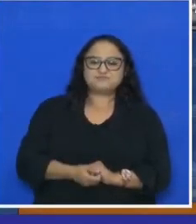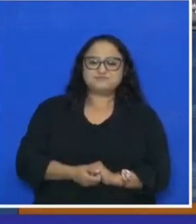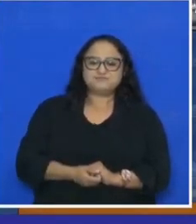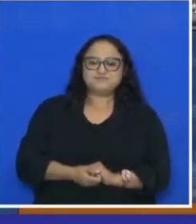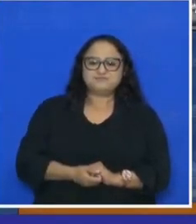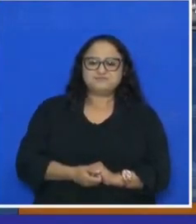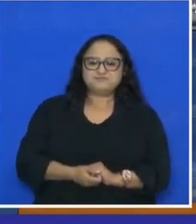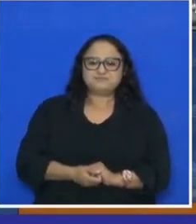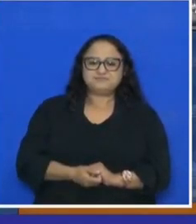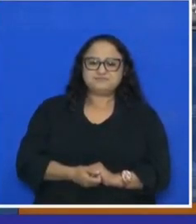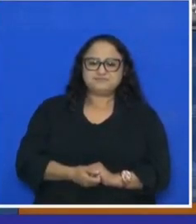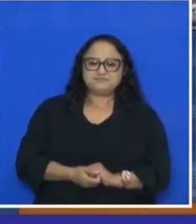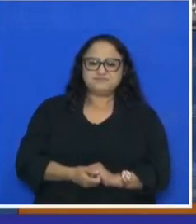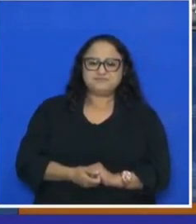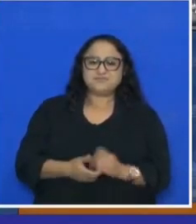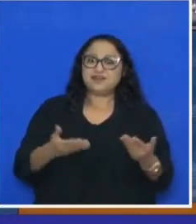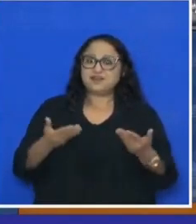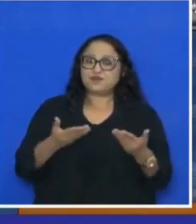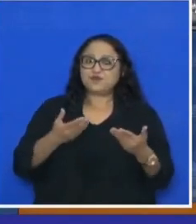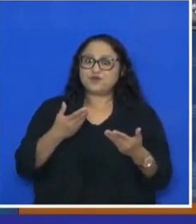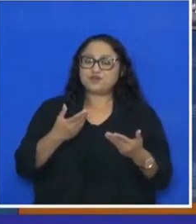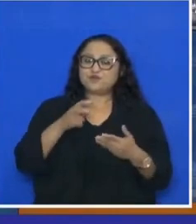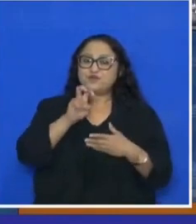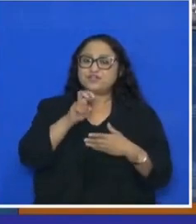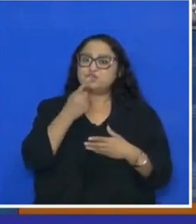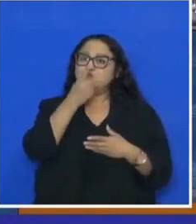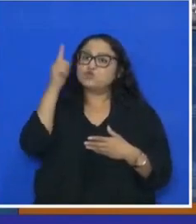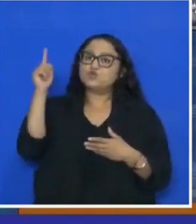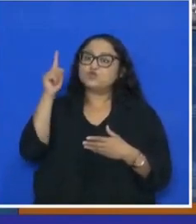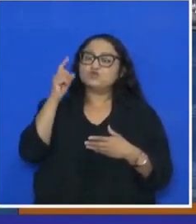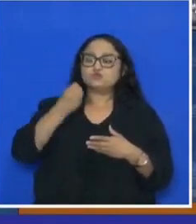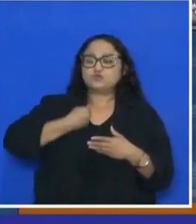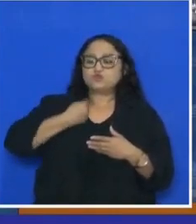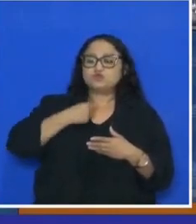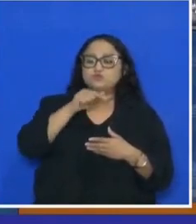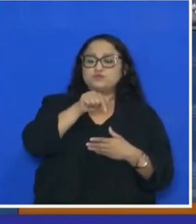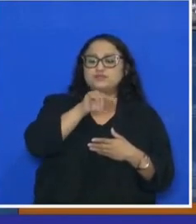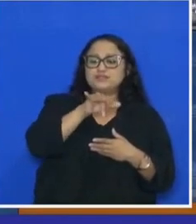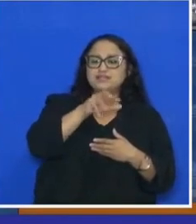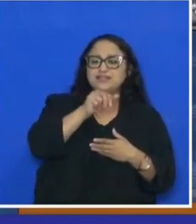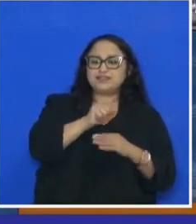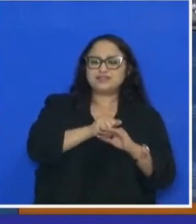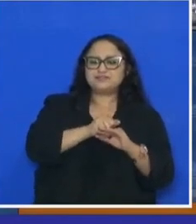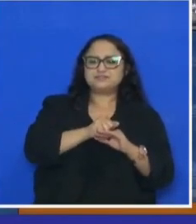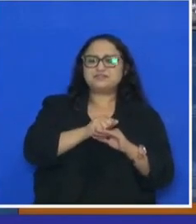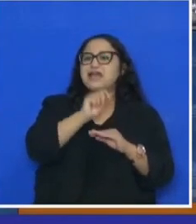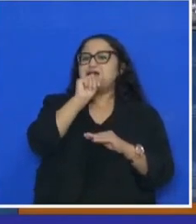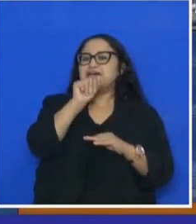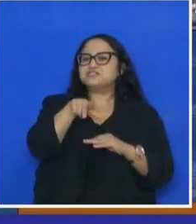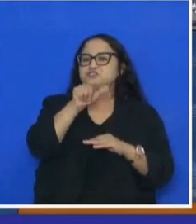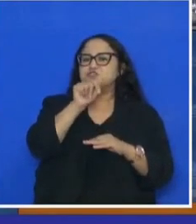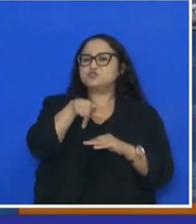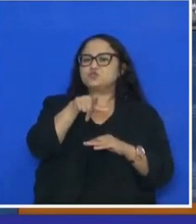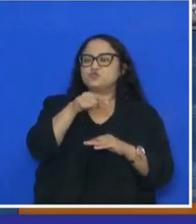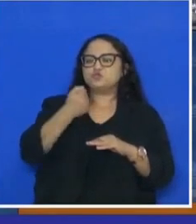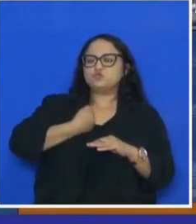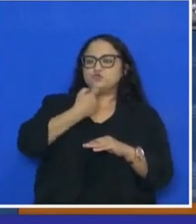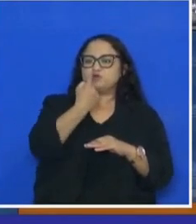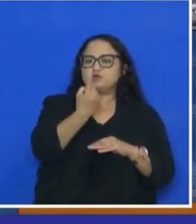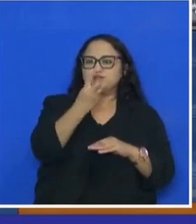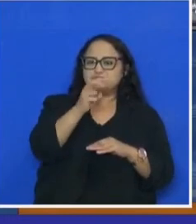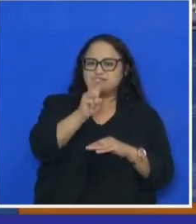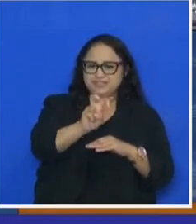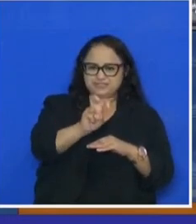número 0,7. E agora, o quinto e último número da Quina, bola azul, número 15.